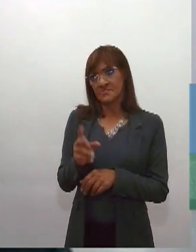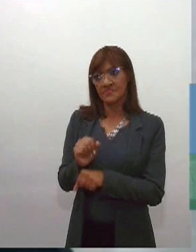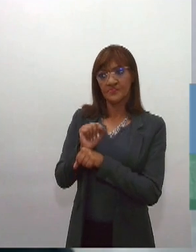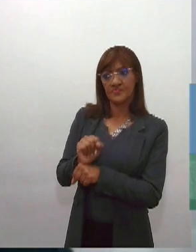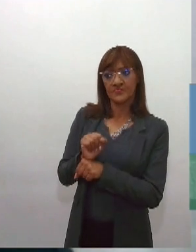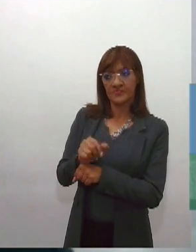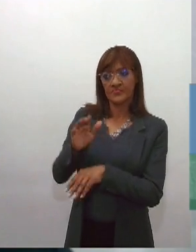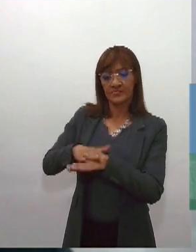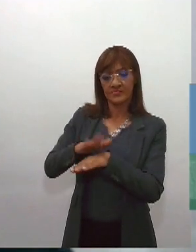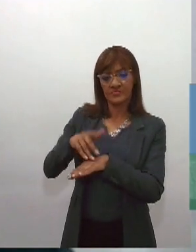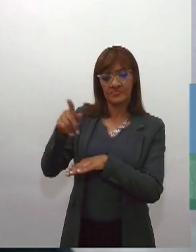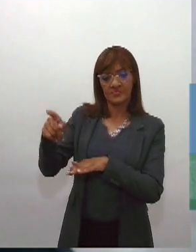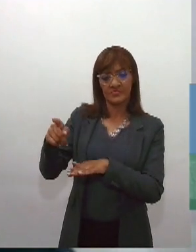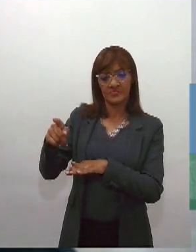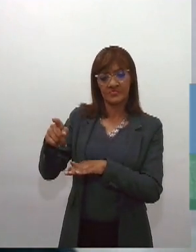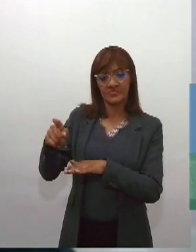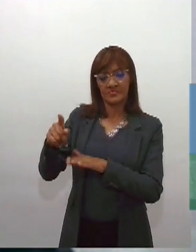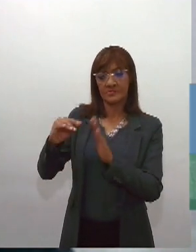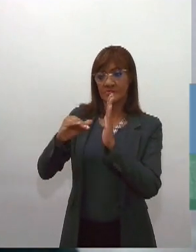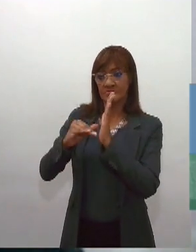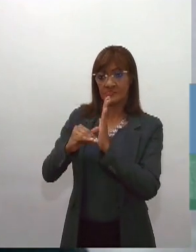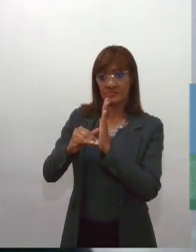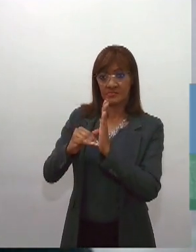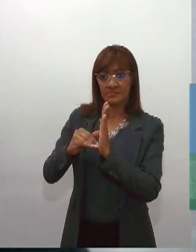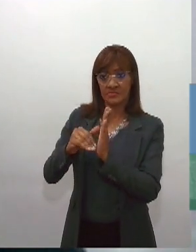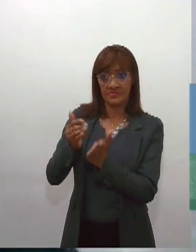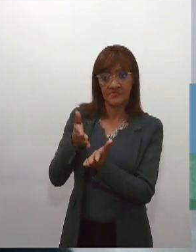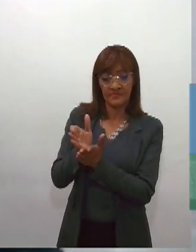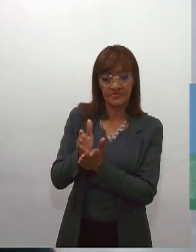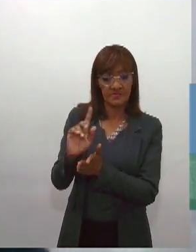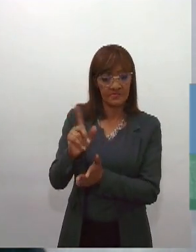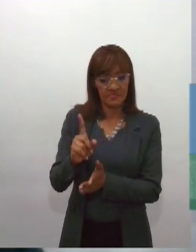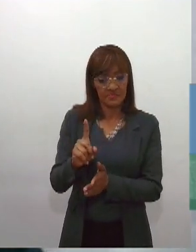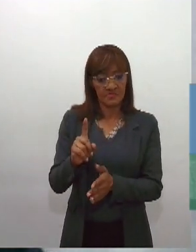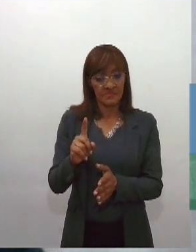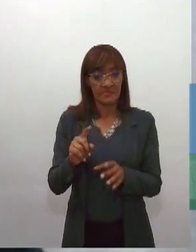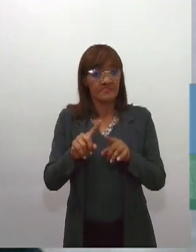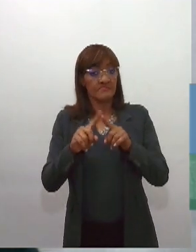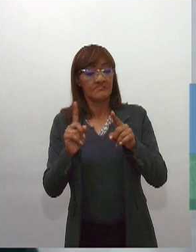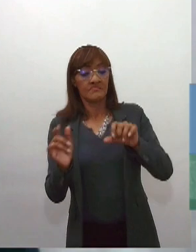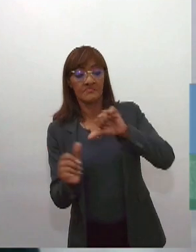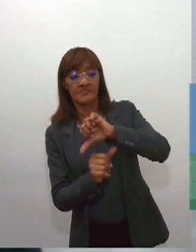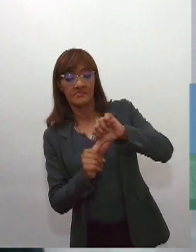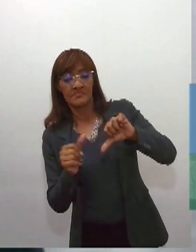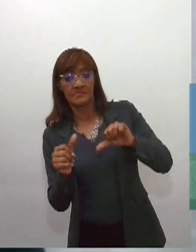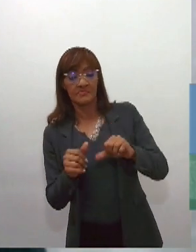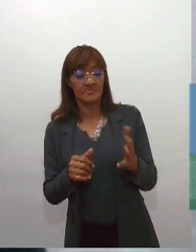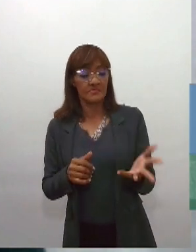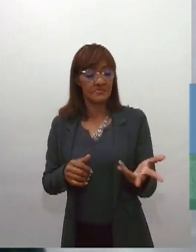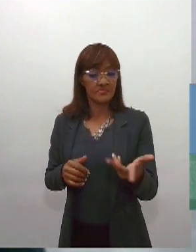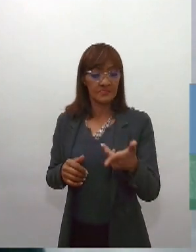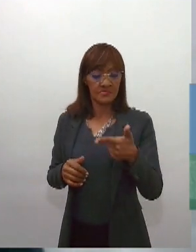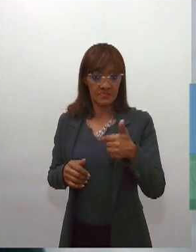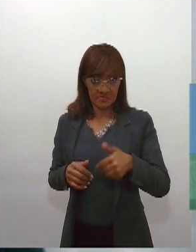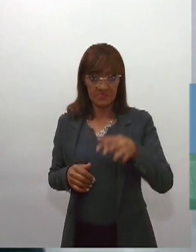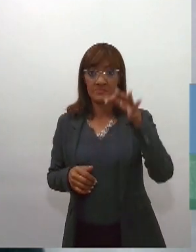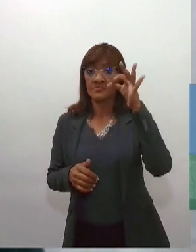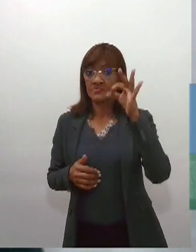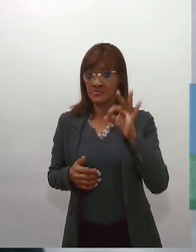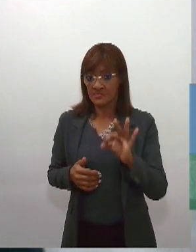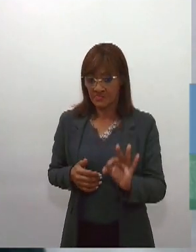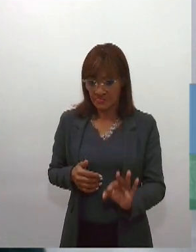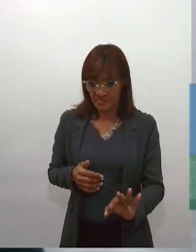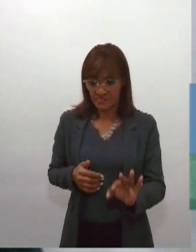Senado. O que ela alterar? Se alterar de maneira significativa, ou seja, se for uma